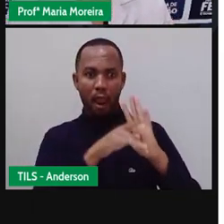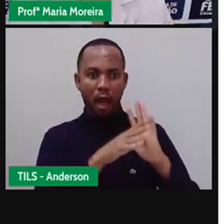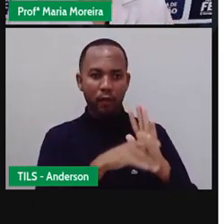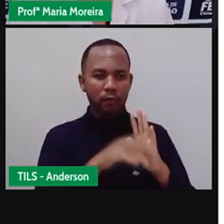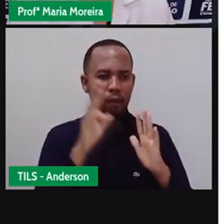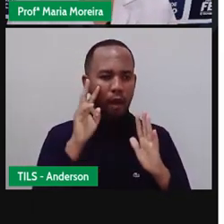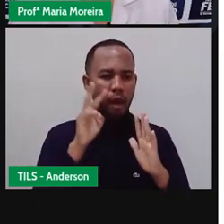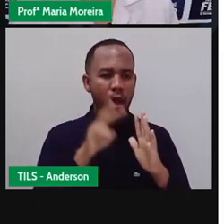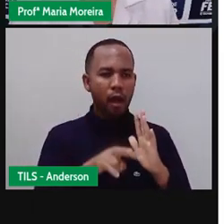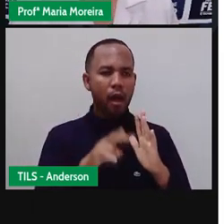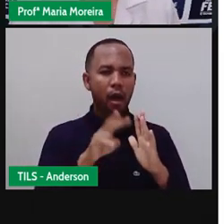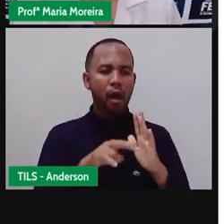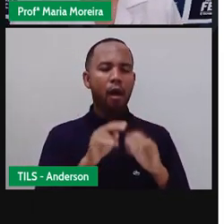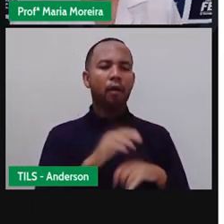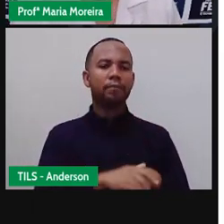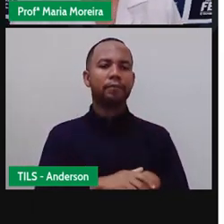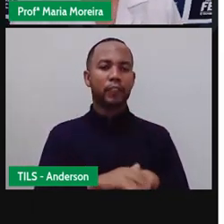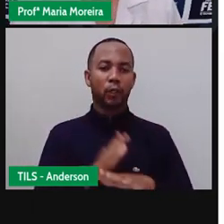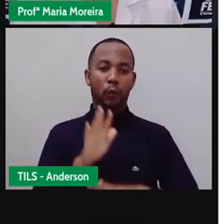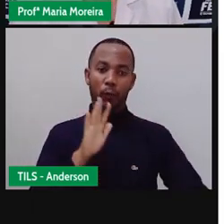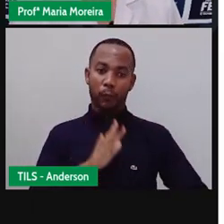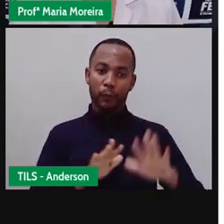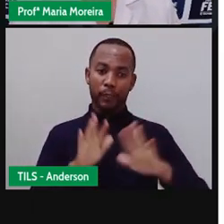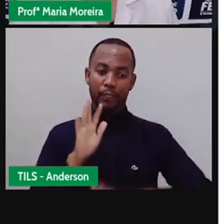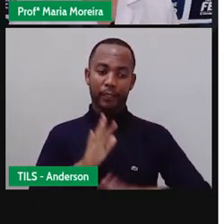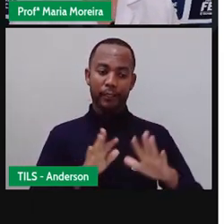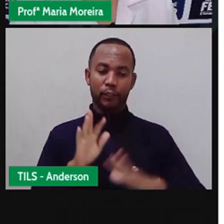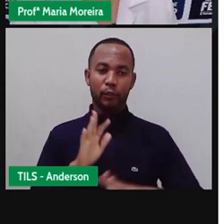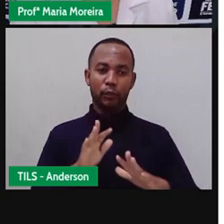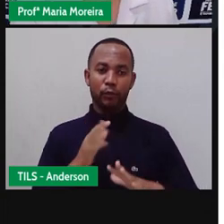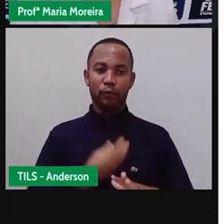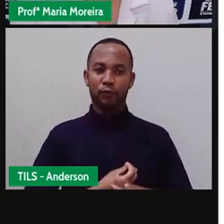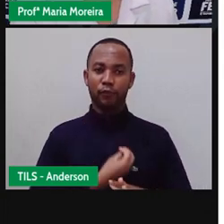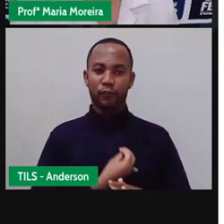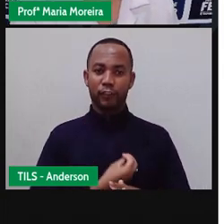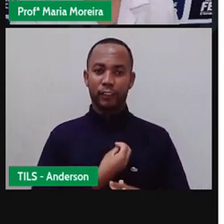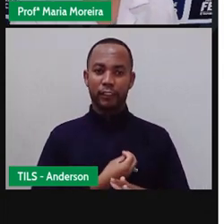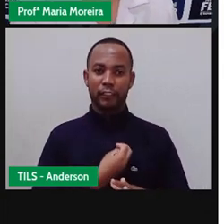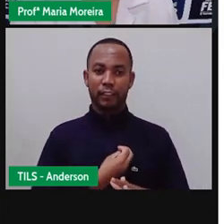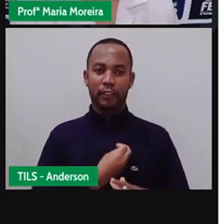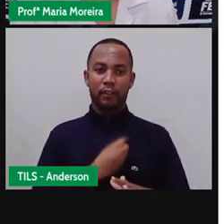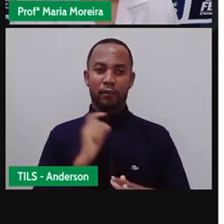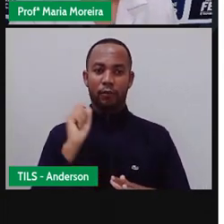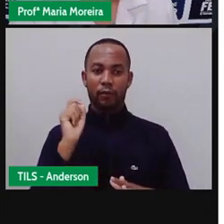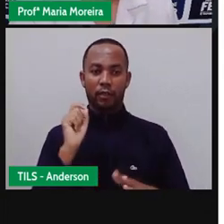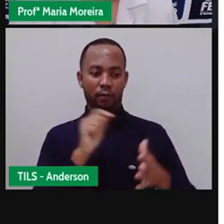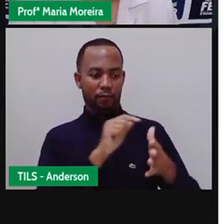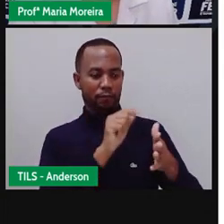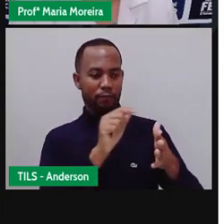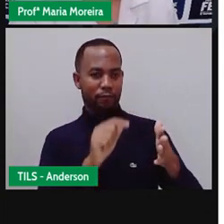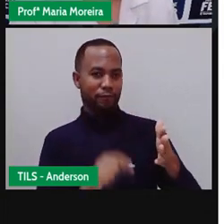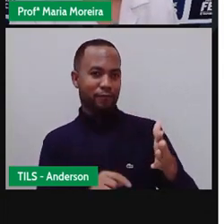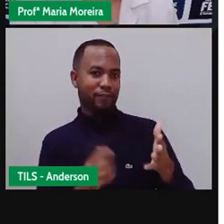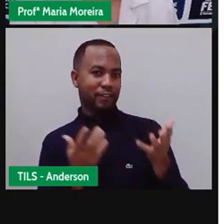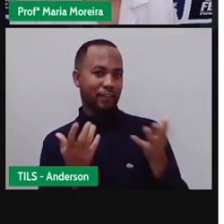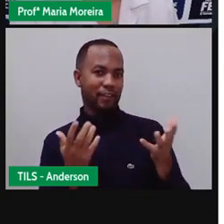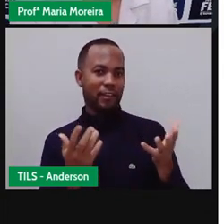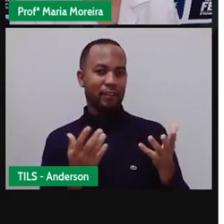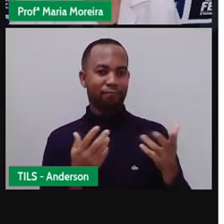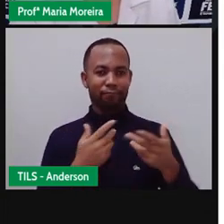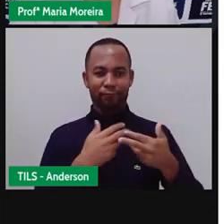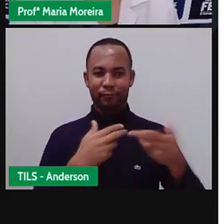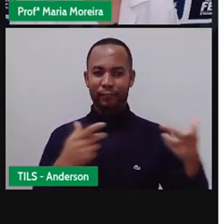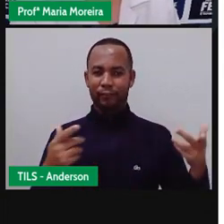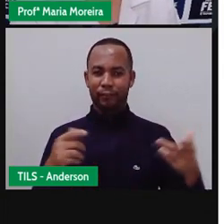ansiedade de compartilhar nossas vidas, né, e o que nos acontece nas redes sociais em busca de likes, muitas vezes,